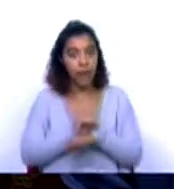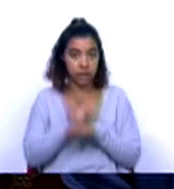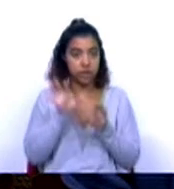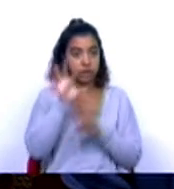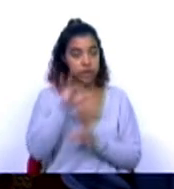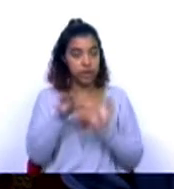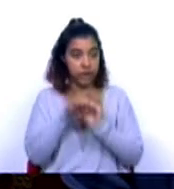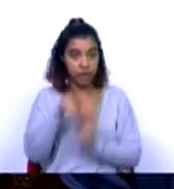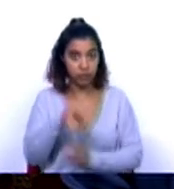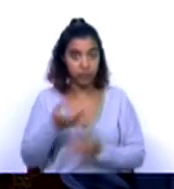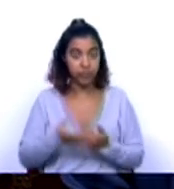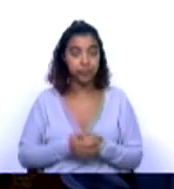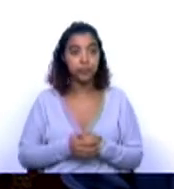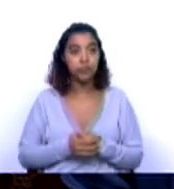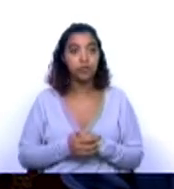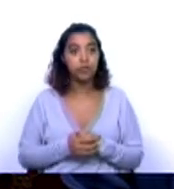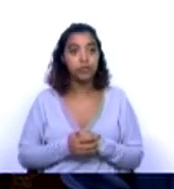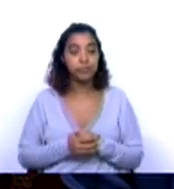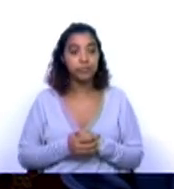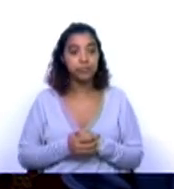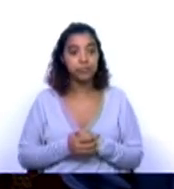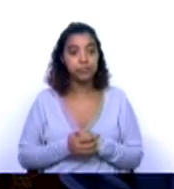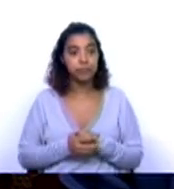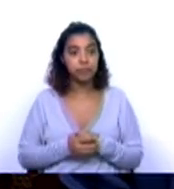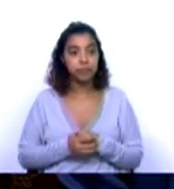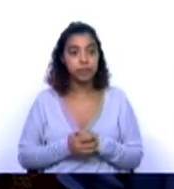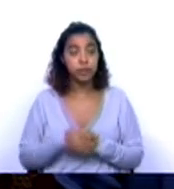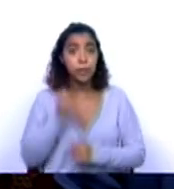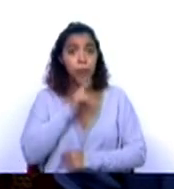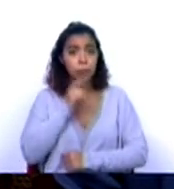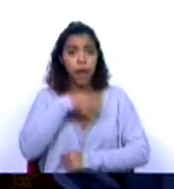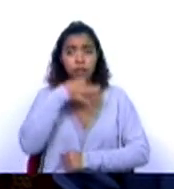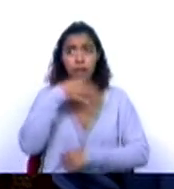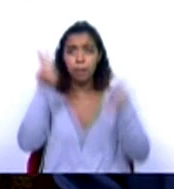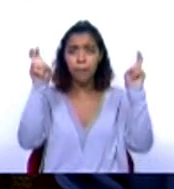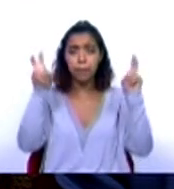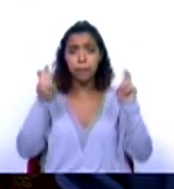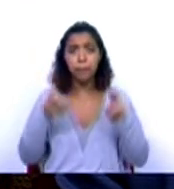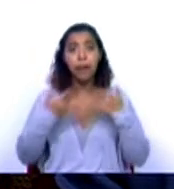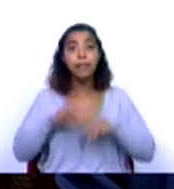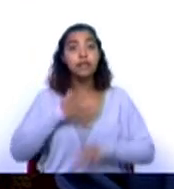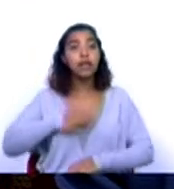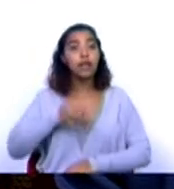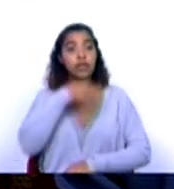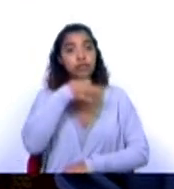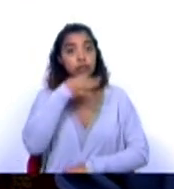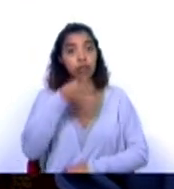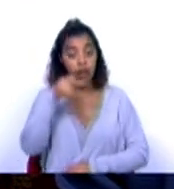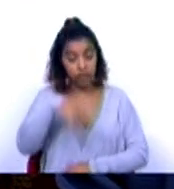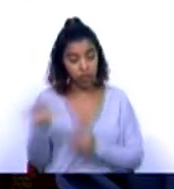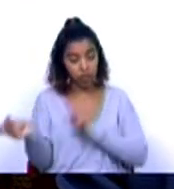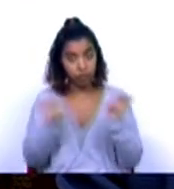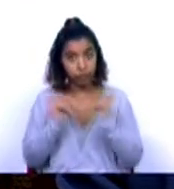Mas, além disto, poderia falar de muitas outras coisas. Prefiro falar daquilo que se está a discutir